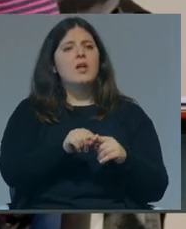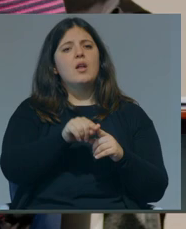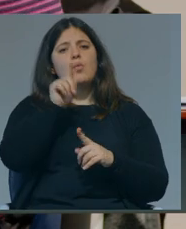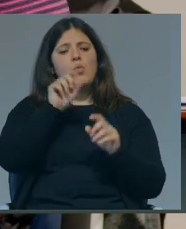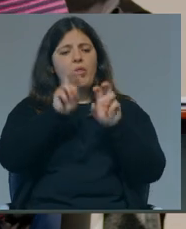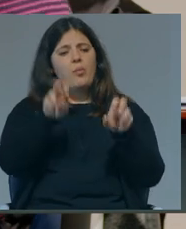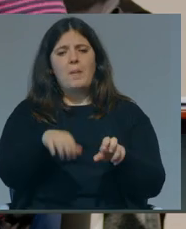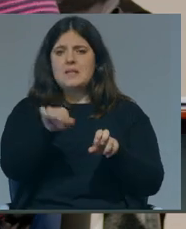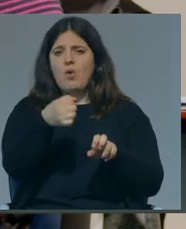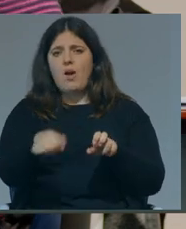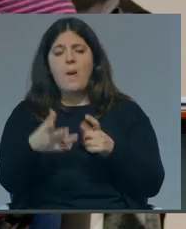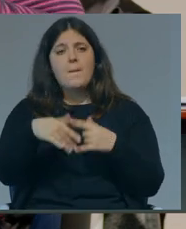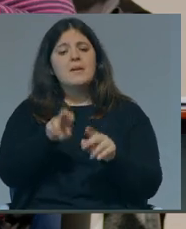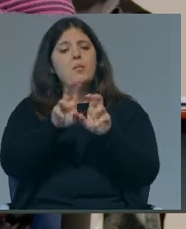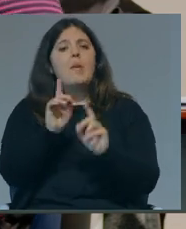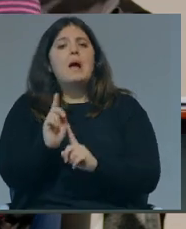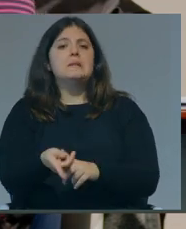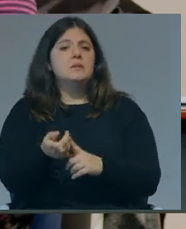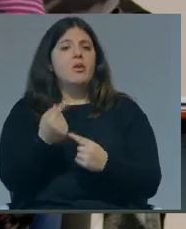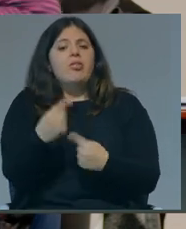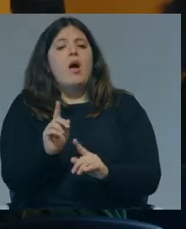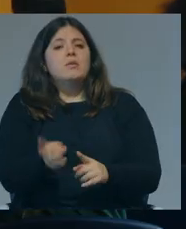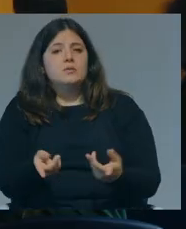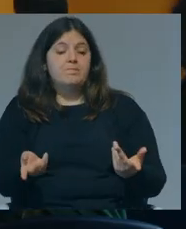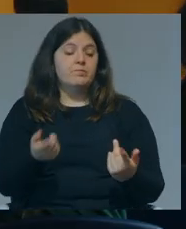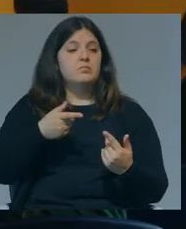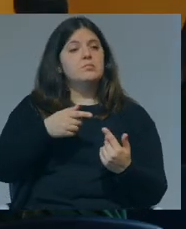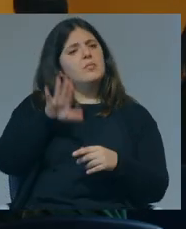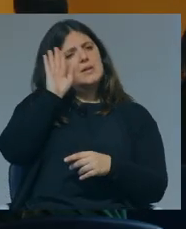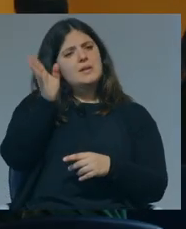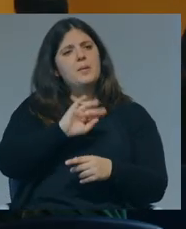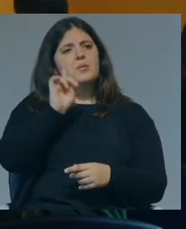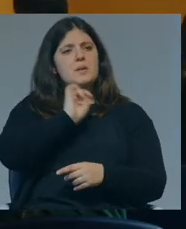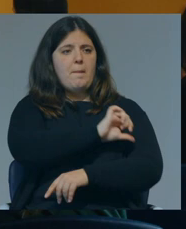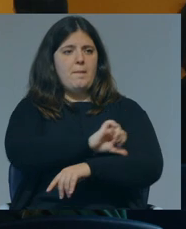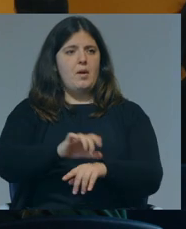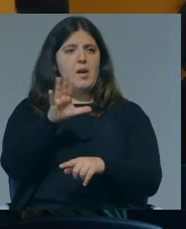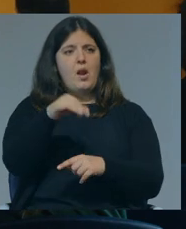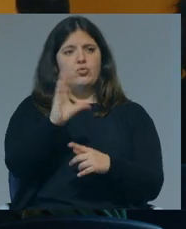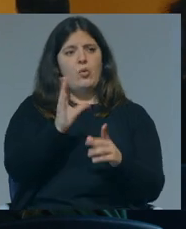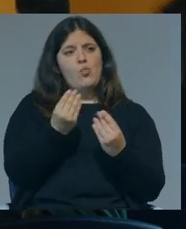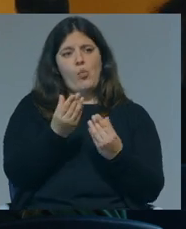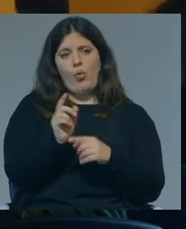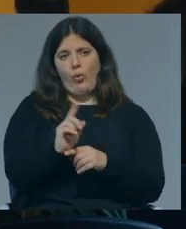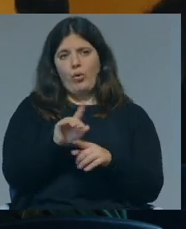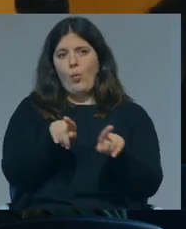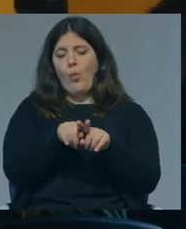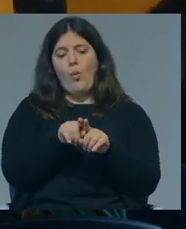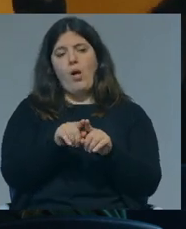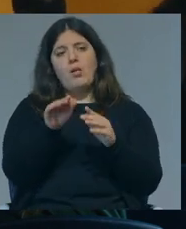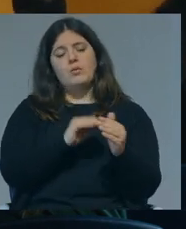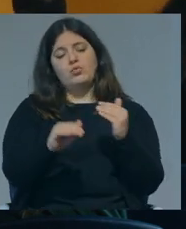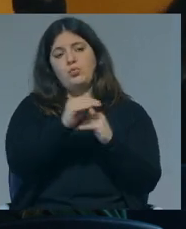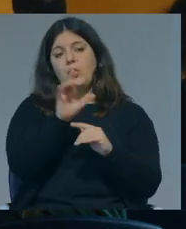ensino superior, tem também a ver com que diploma do ensino superior é que tu tens. E nós sabemos que as raparigas não escolhem tanto, tanto no nível superior do